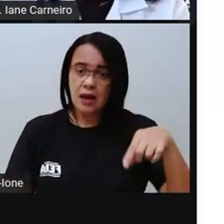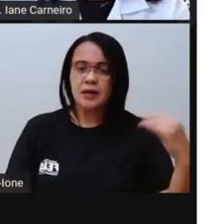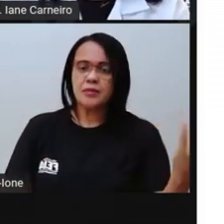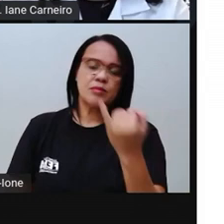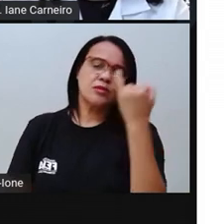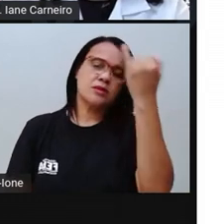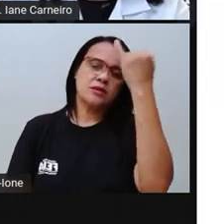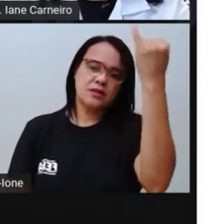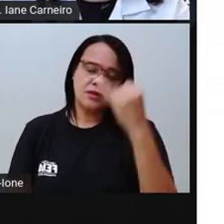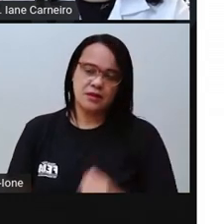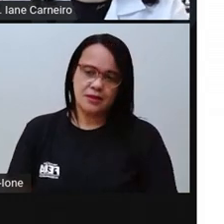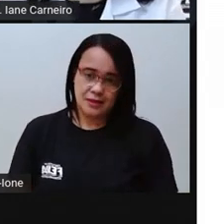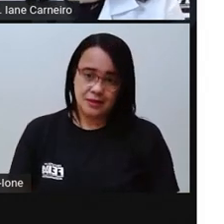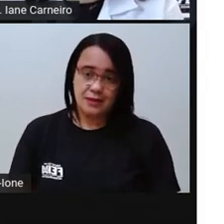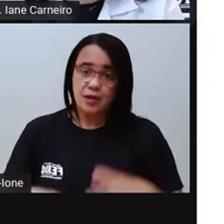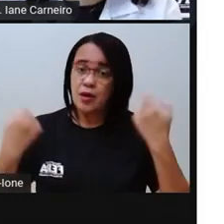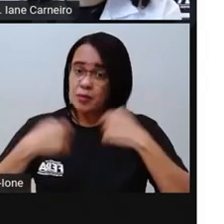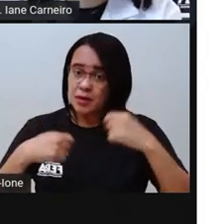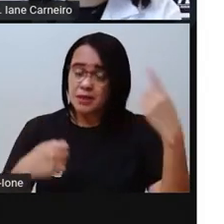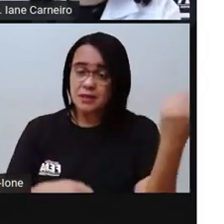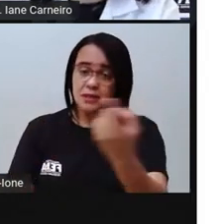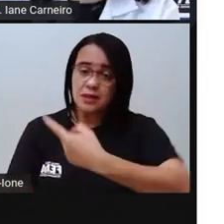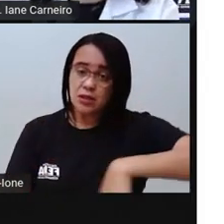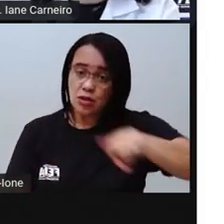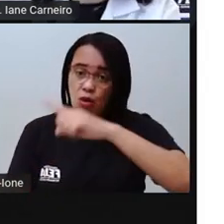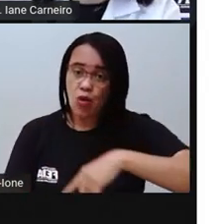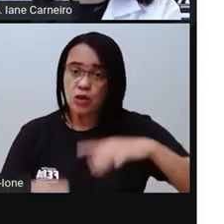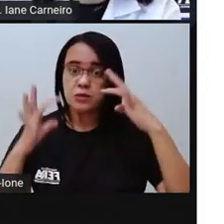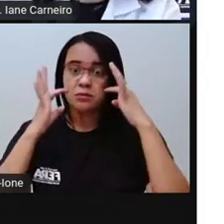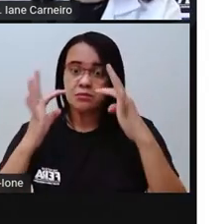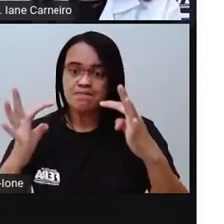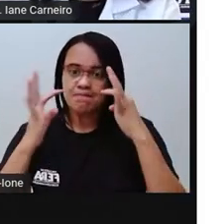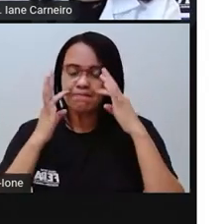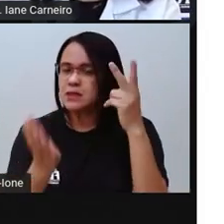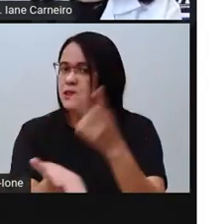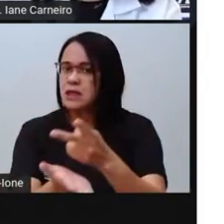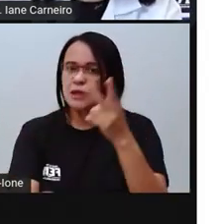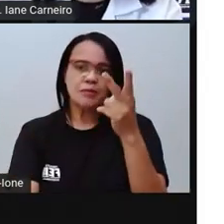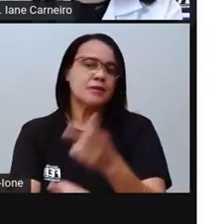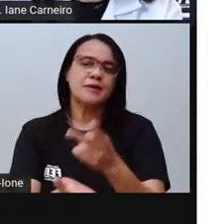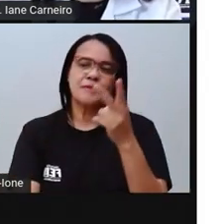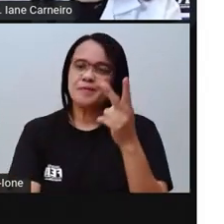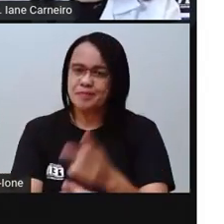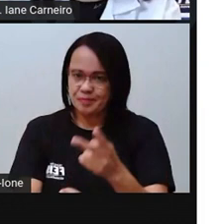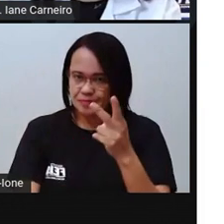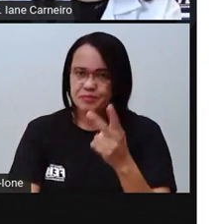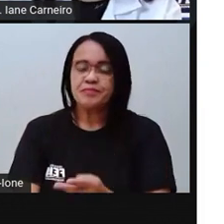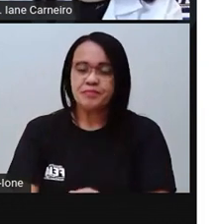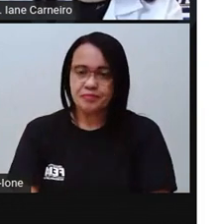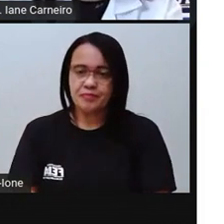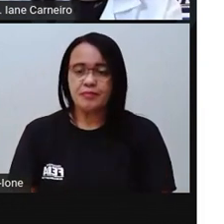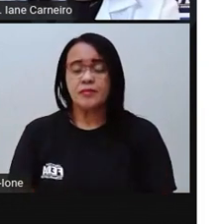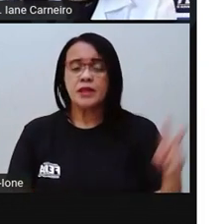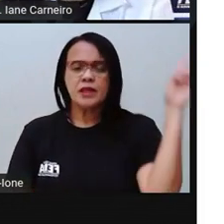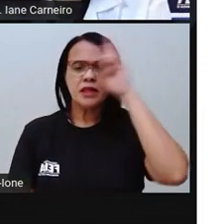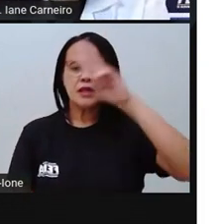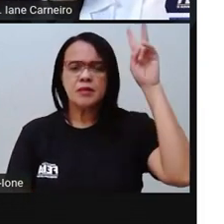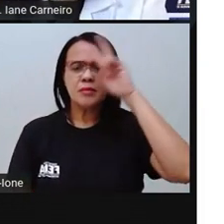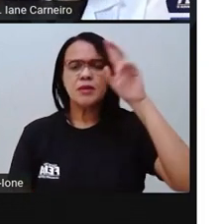A gente está sempre atento ao estatuto da criança e do adolescente. Então lembrando, ó, que criança não